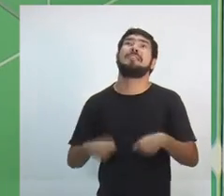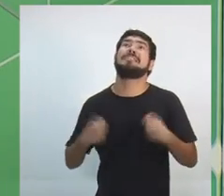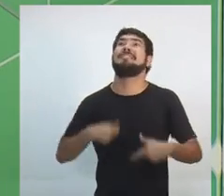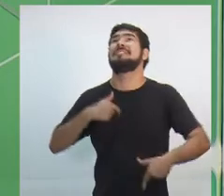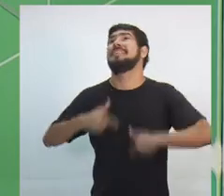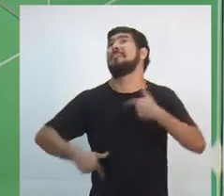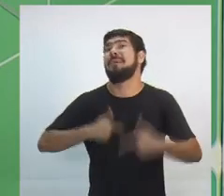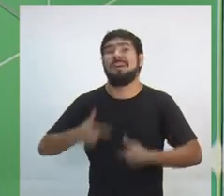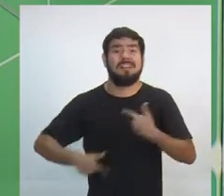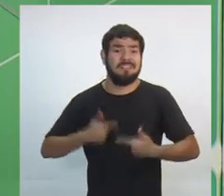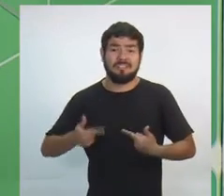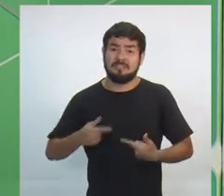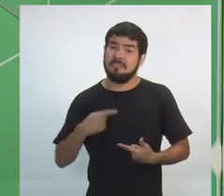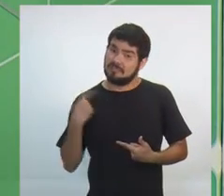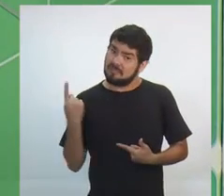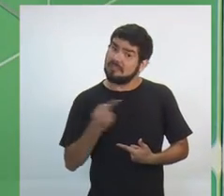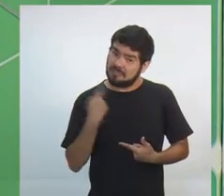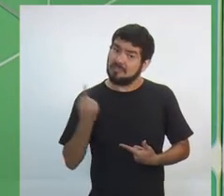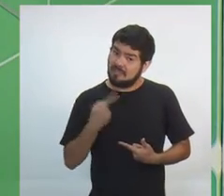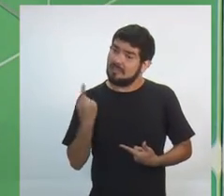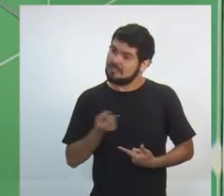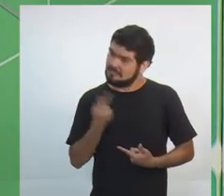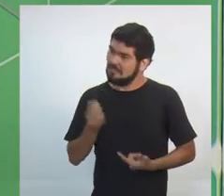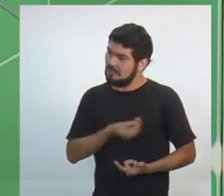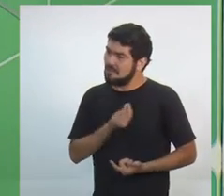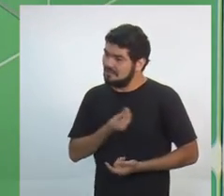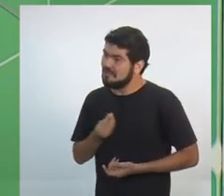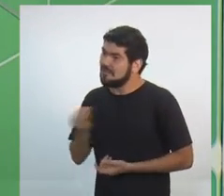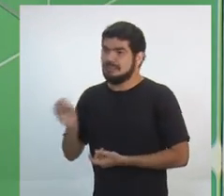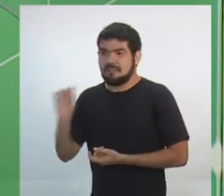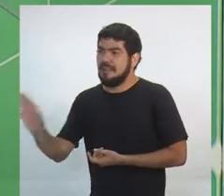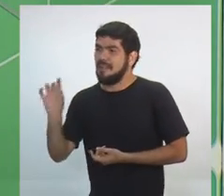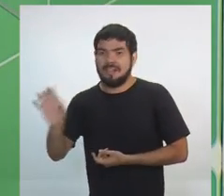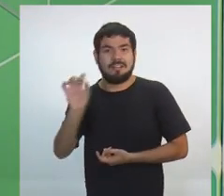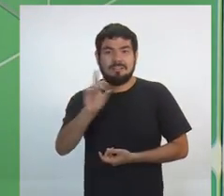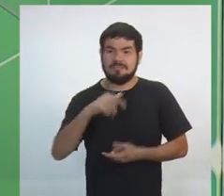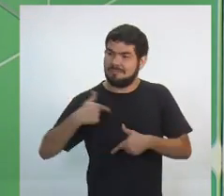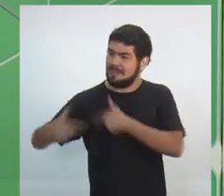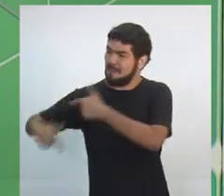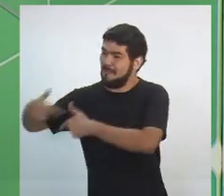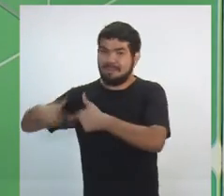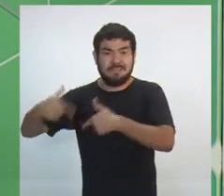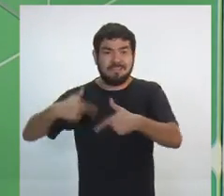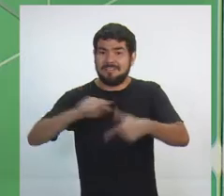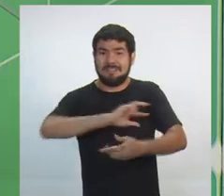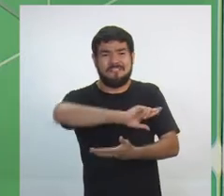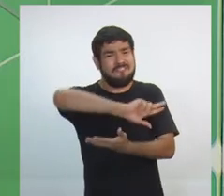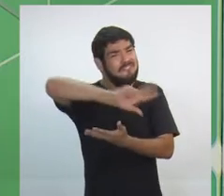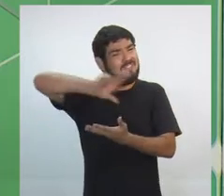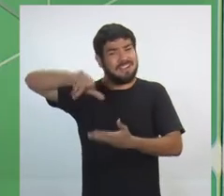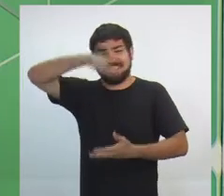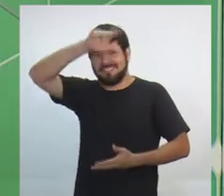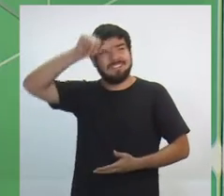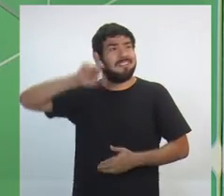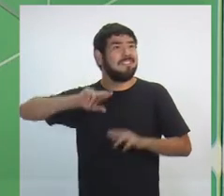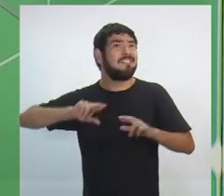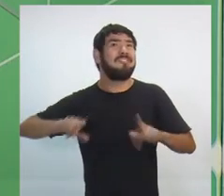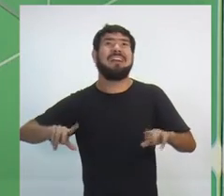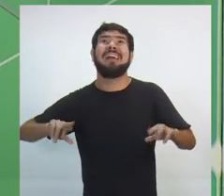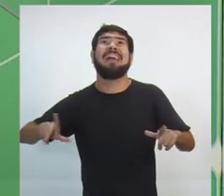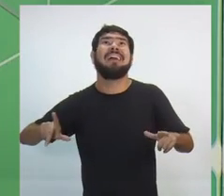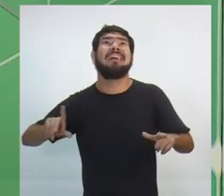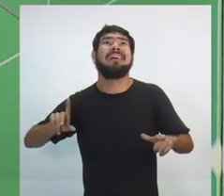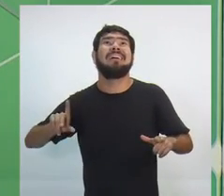vida digna. E nós daremos essa vida digna para milhares e milhares de amazonenses. E não é de outra forma que não seja o